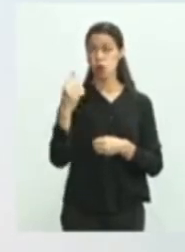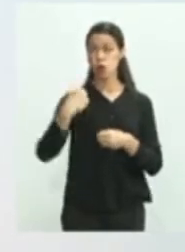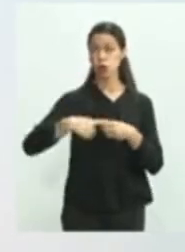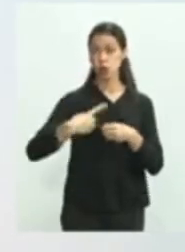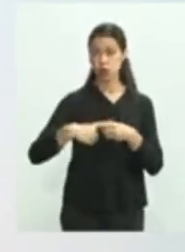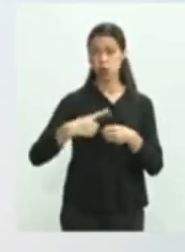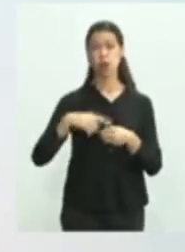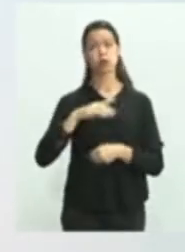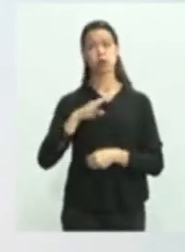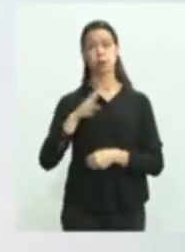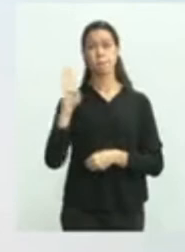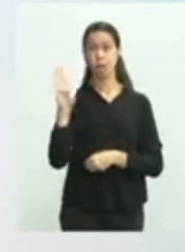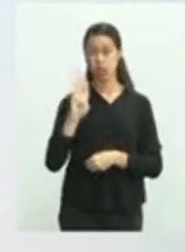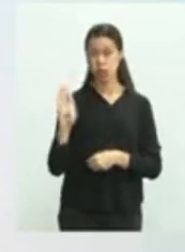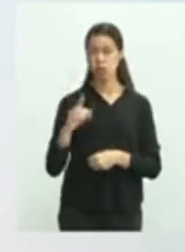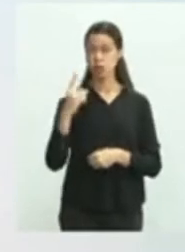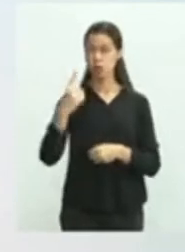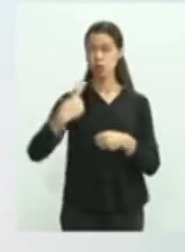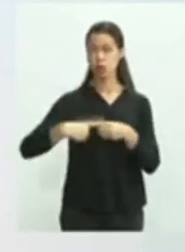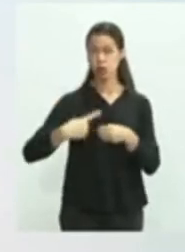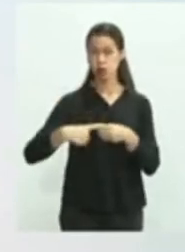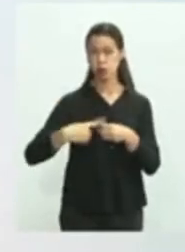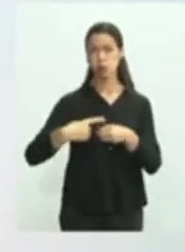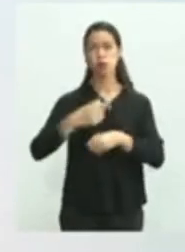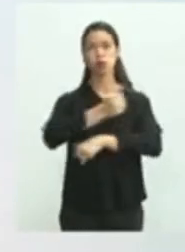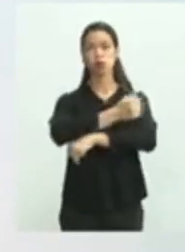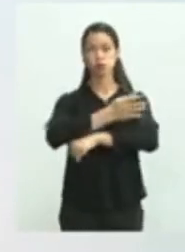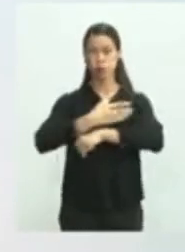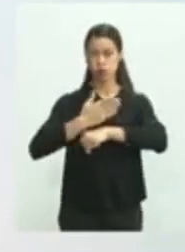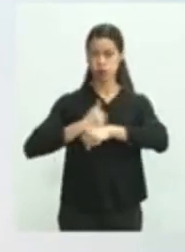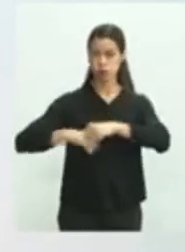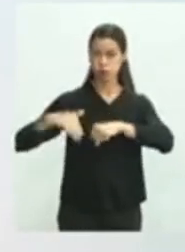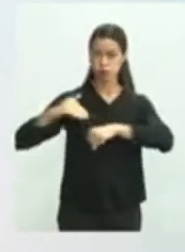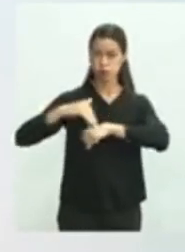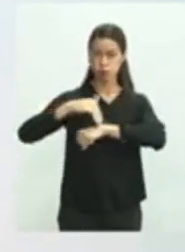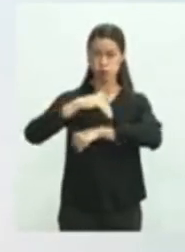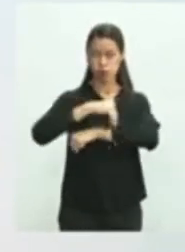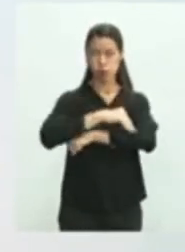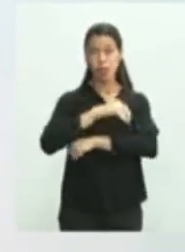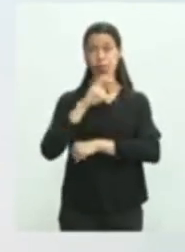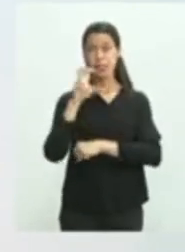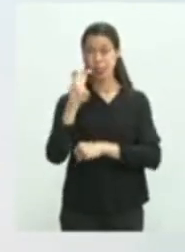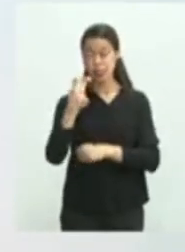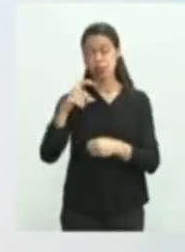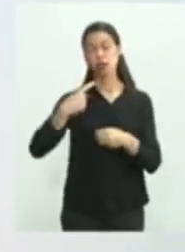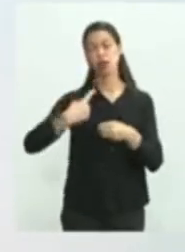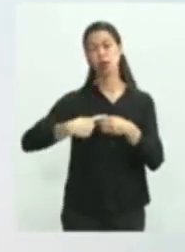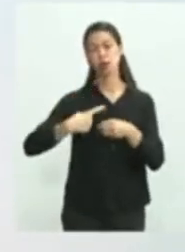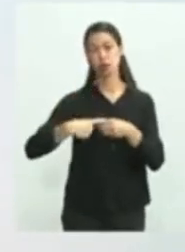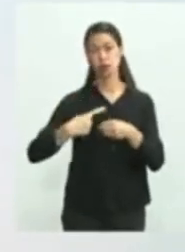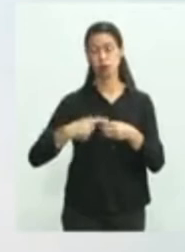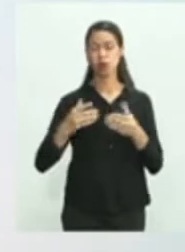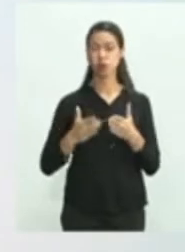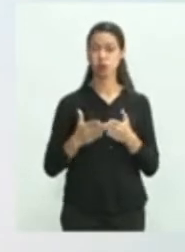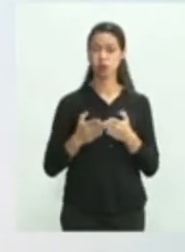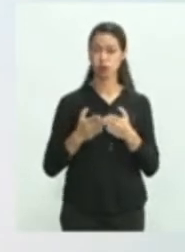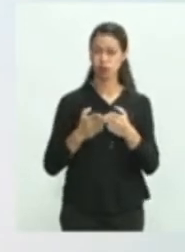em Bataiporã, um em Carapó, um em Camapuã, cinco na macro-região de Corumbá,